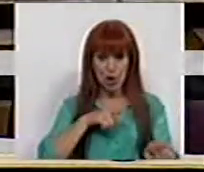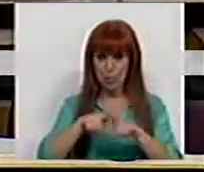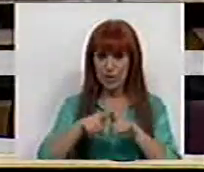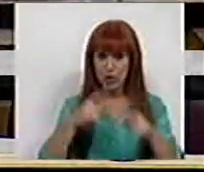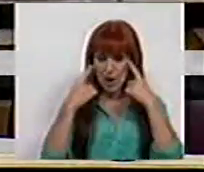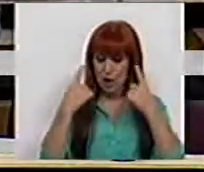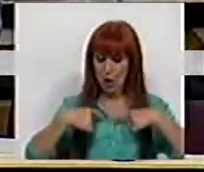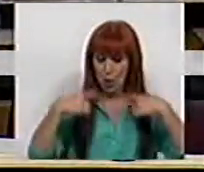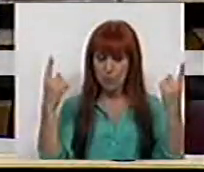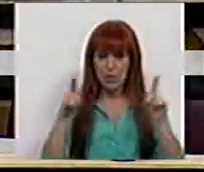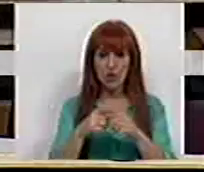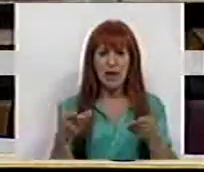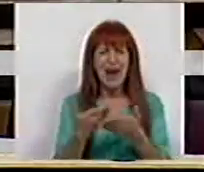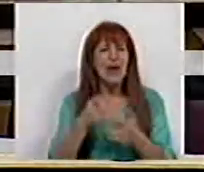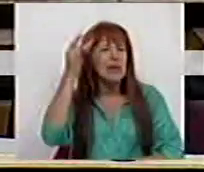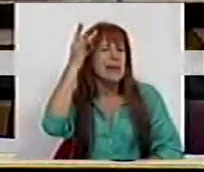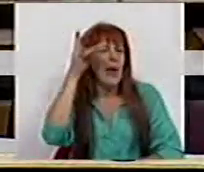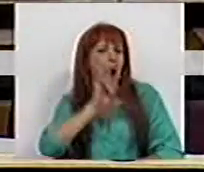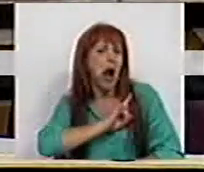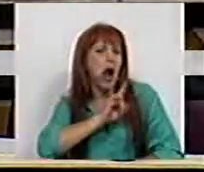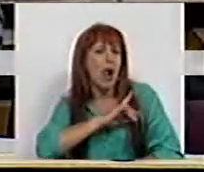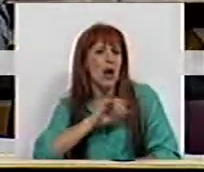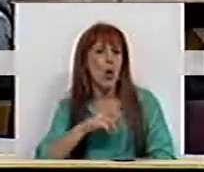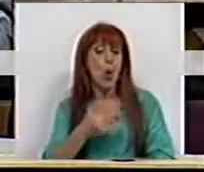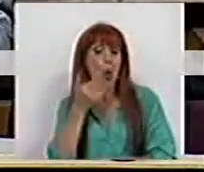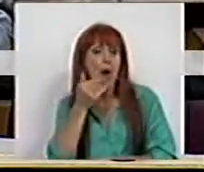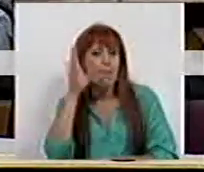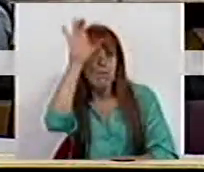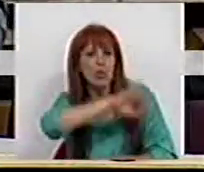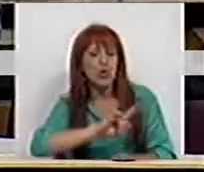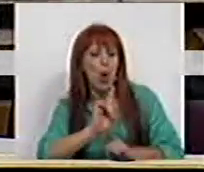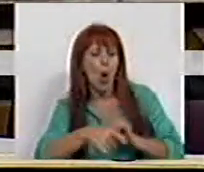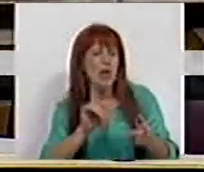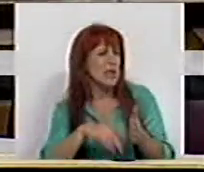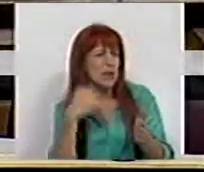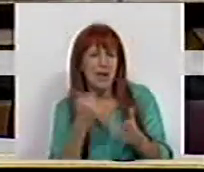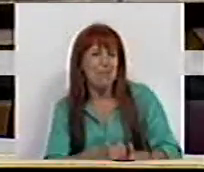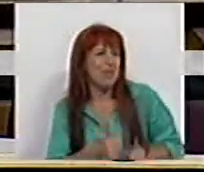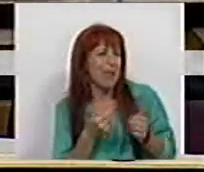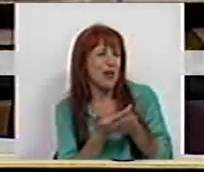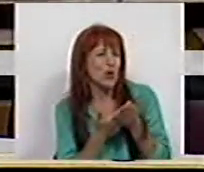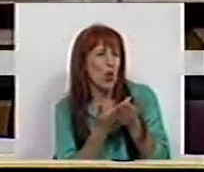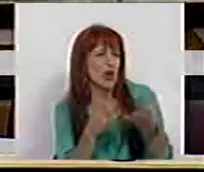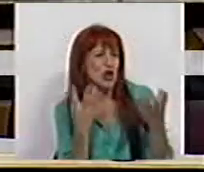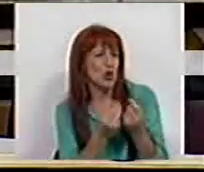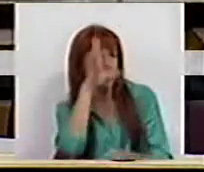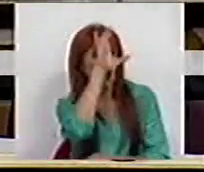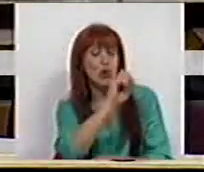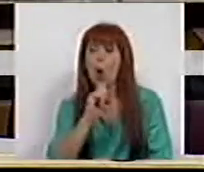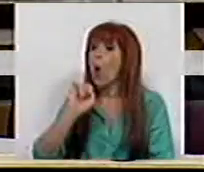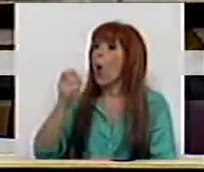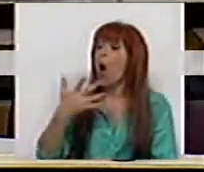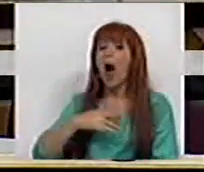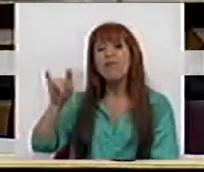políticas públicas a negociata privada, o abuso daqueles que ficam sempre bem nos negócios com o Estado ou